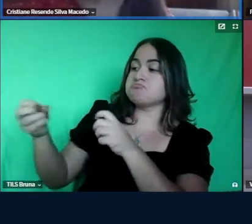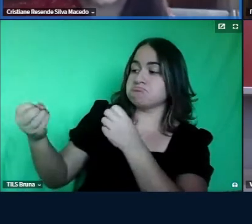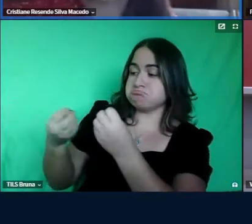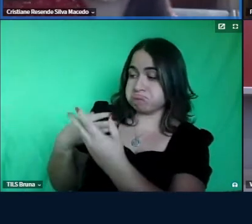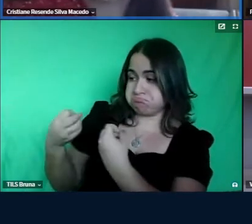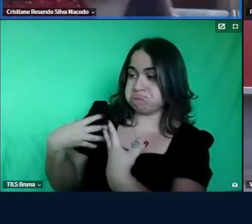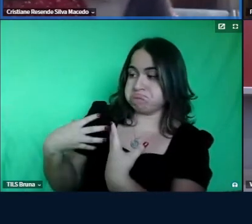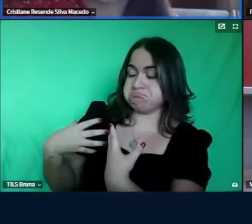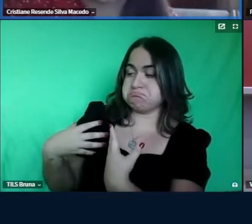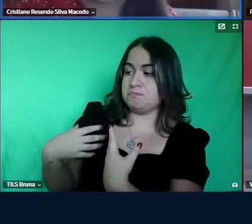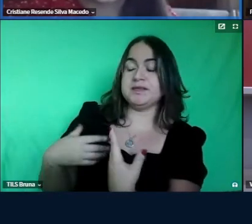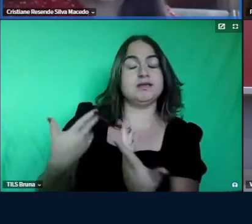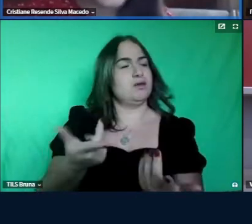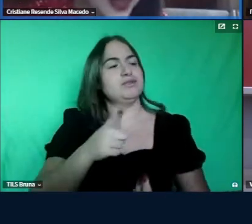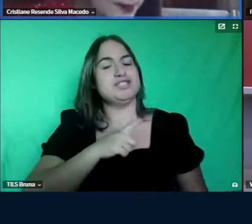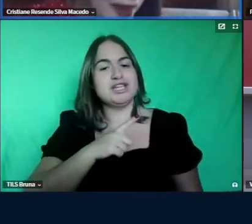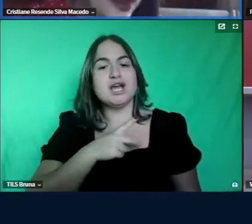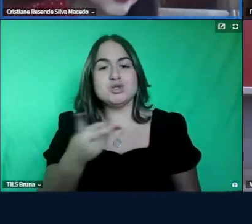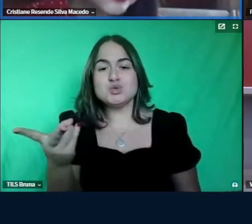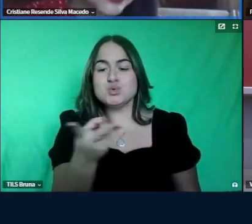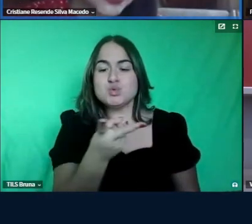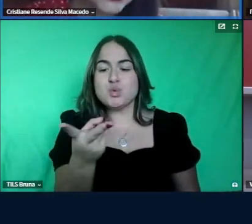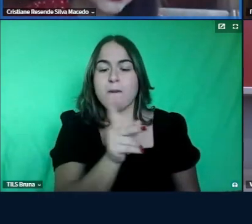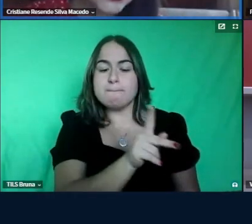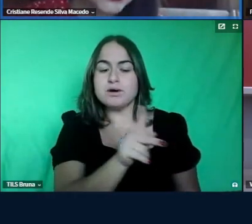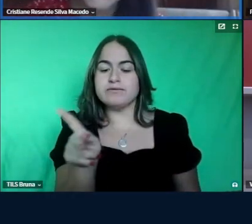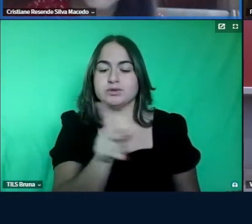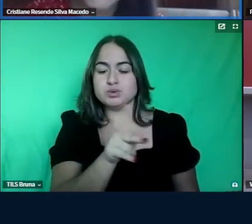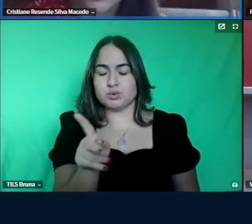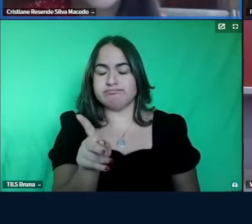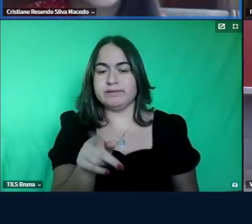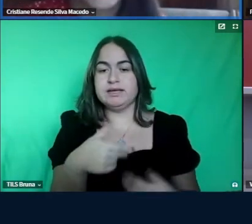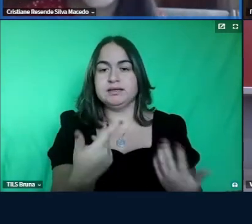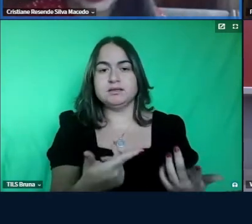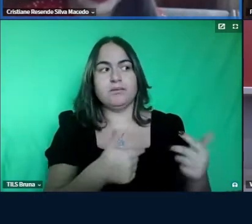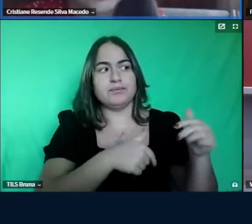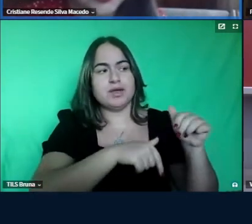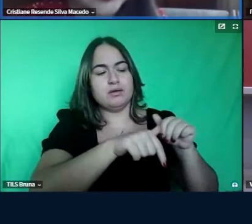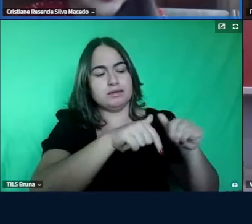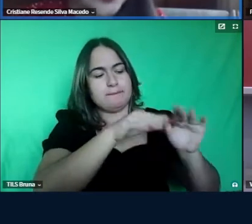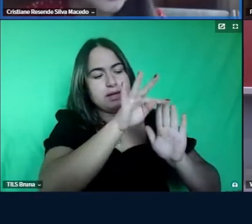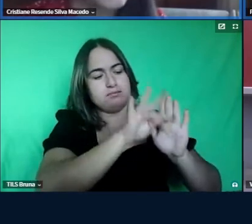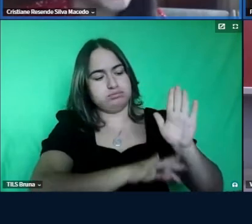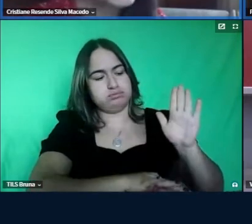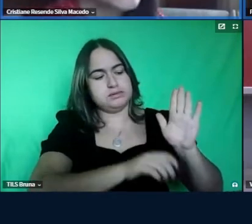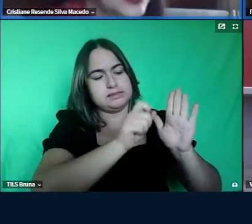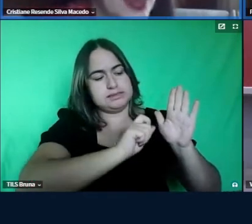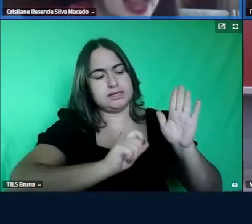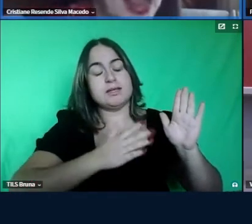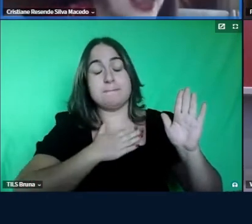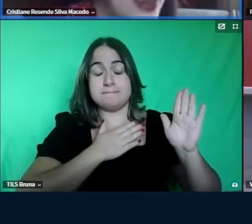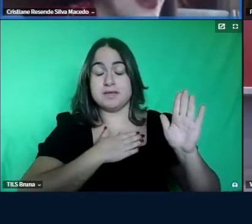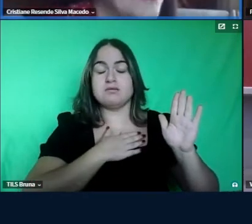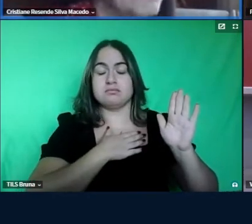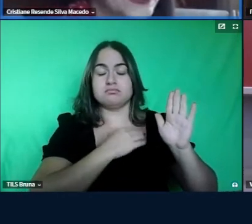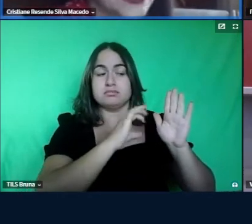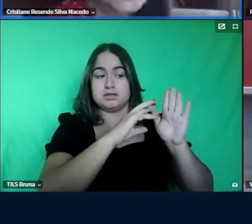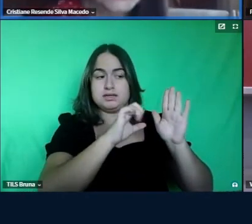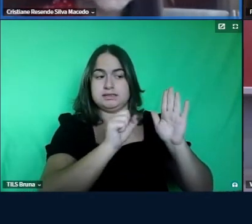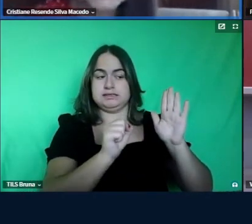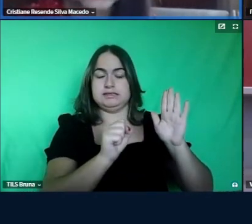professoras realmente o trabalho escrito tá aqui meu Cristiane mas a